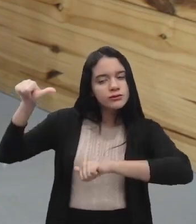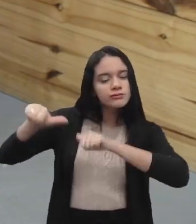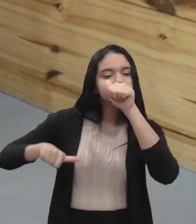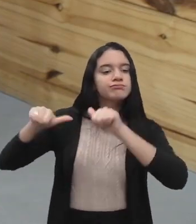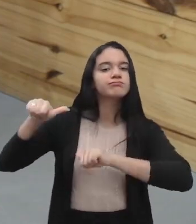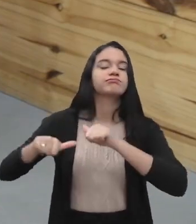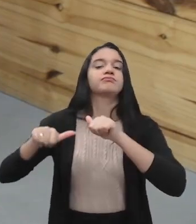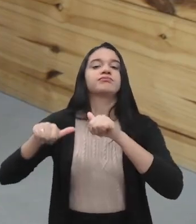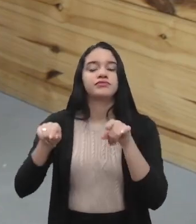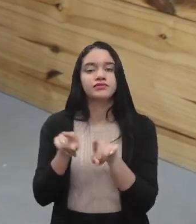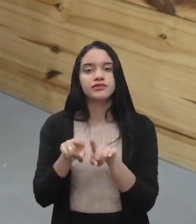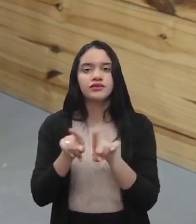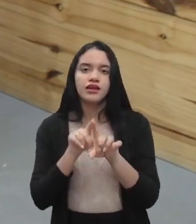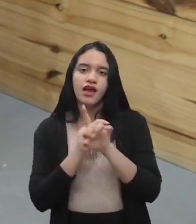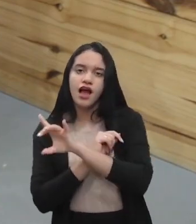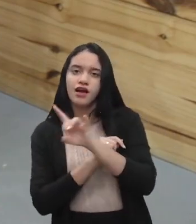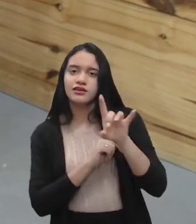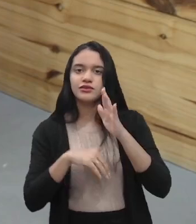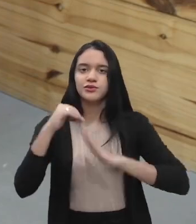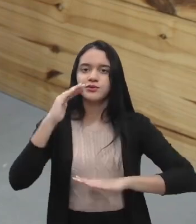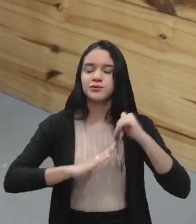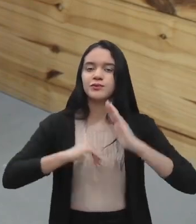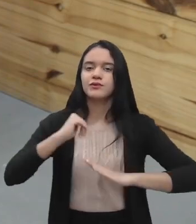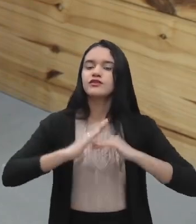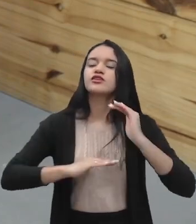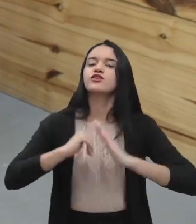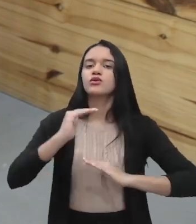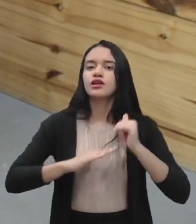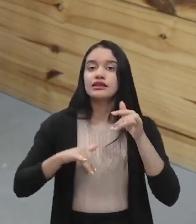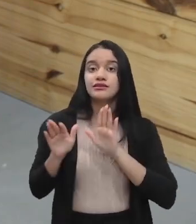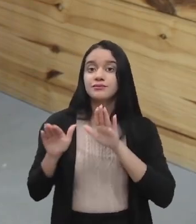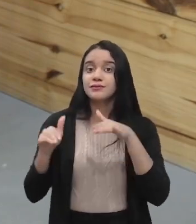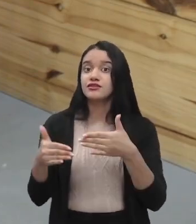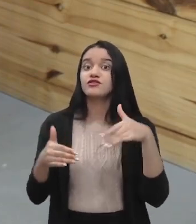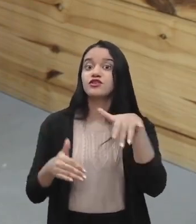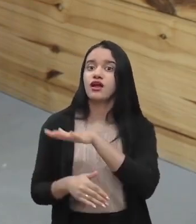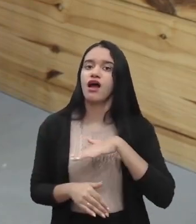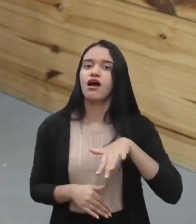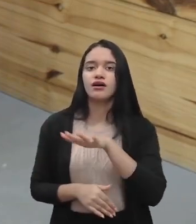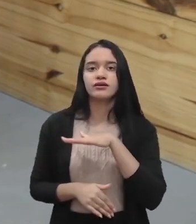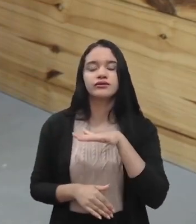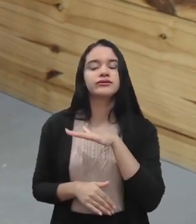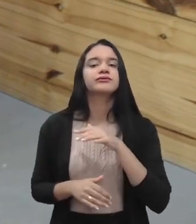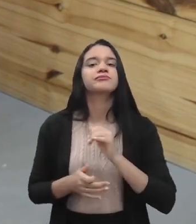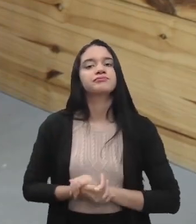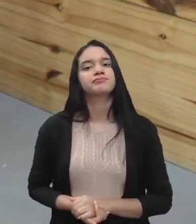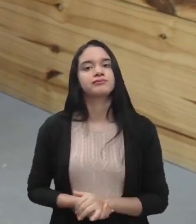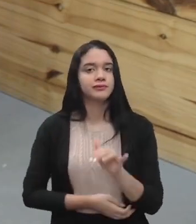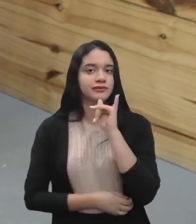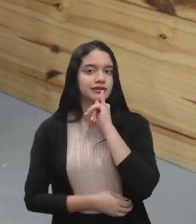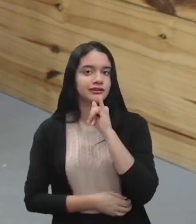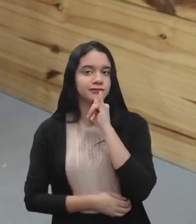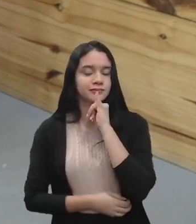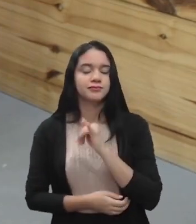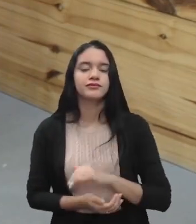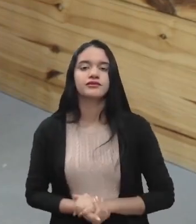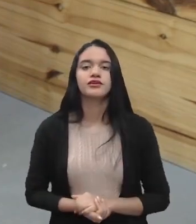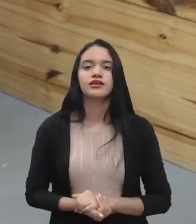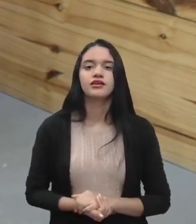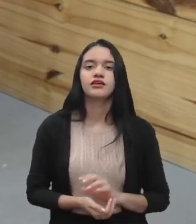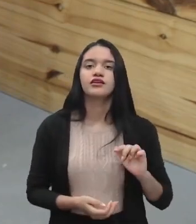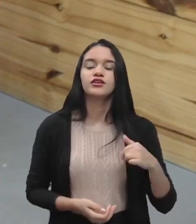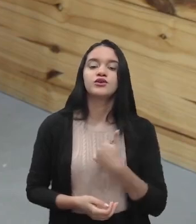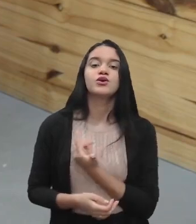passar para cada um dos profissionais específicos daquela área. Porque, por exemplo, né, a gente